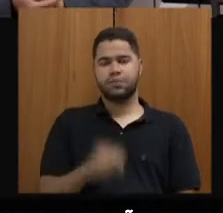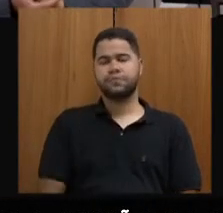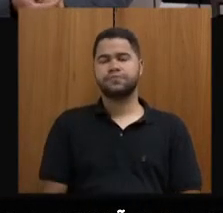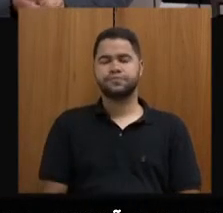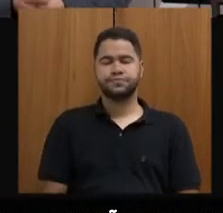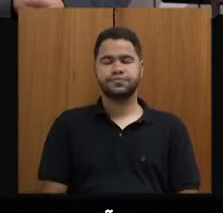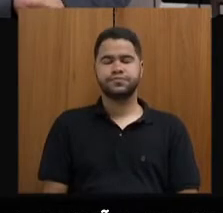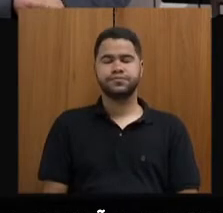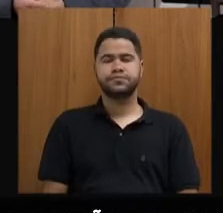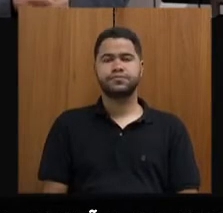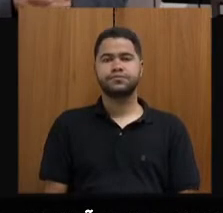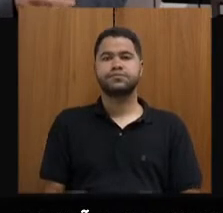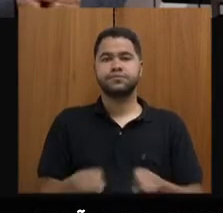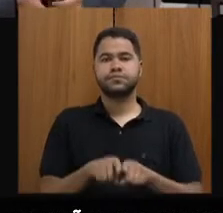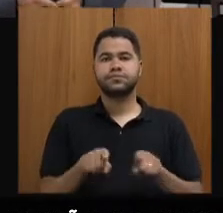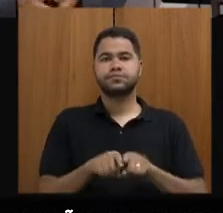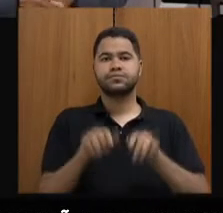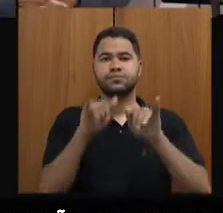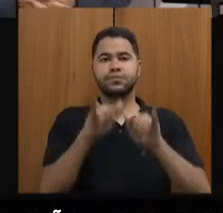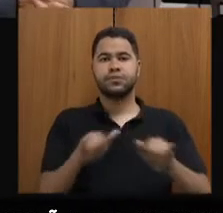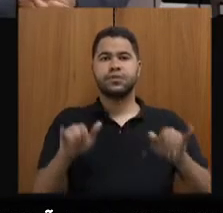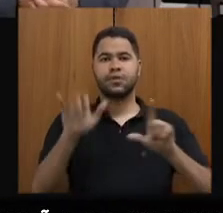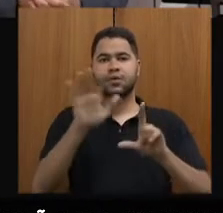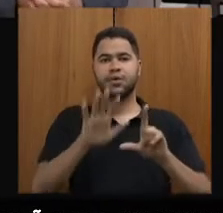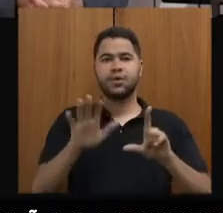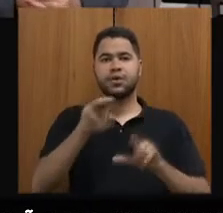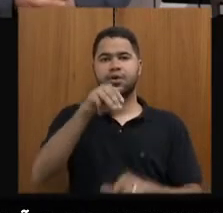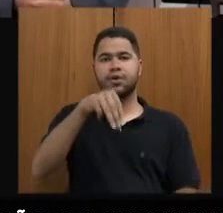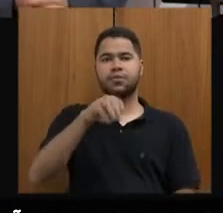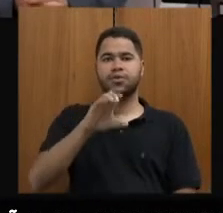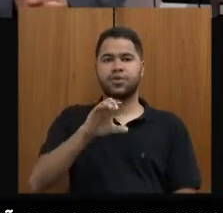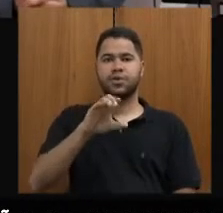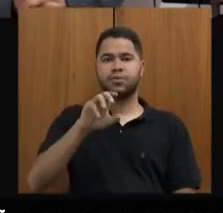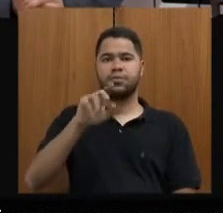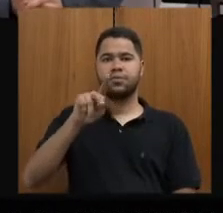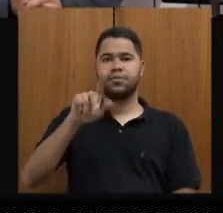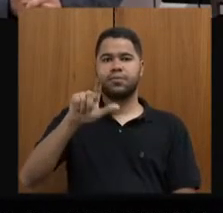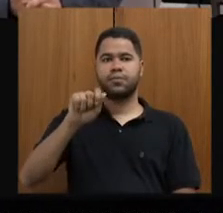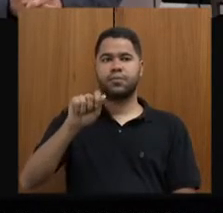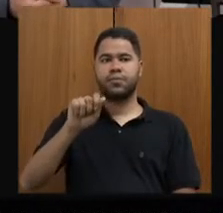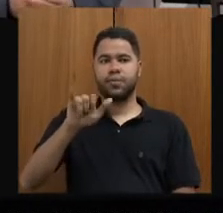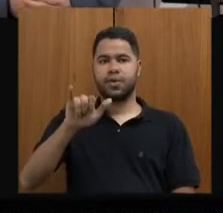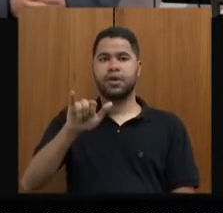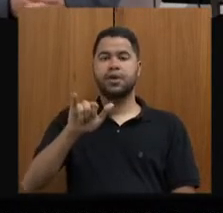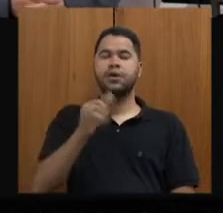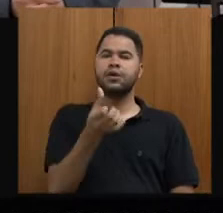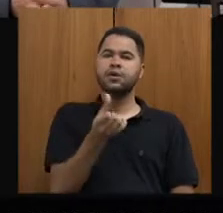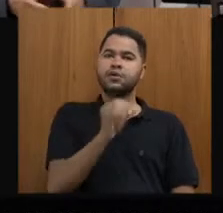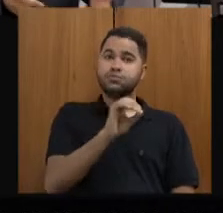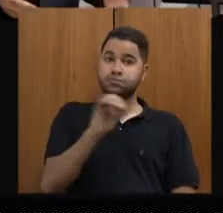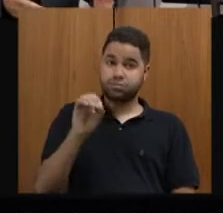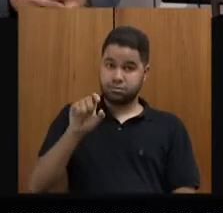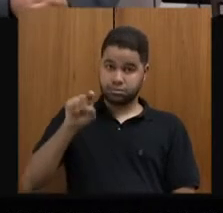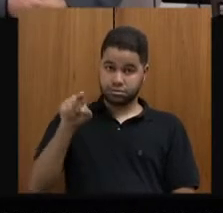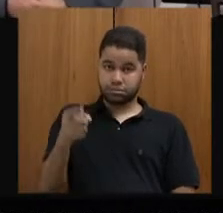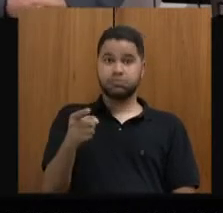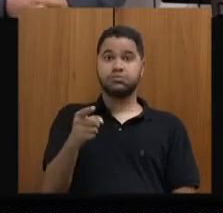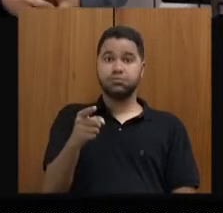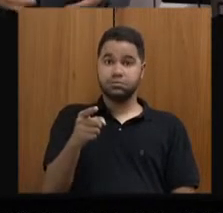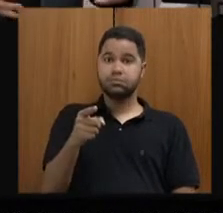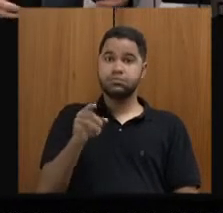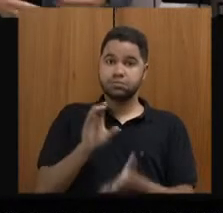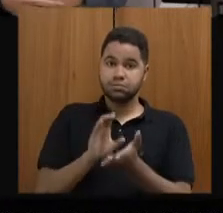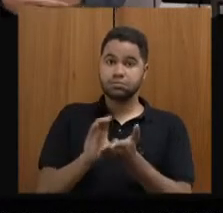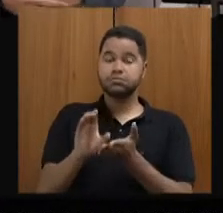O lançamento da plataforma de streaming da MC Play, de 600 mil foi um investimento, e essa plataforma